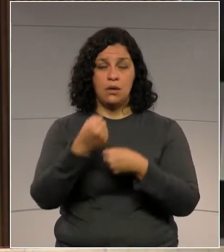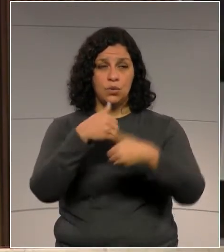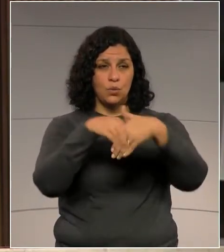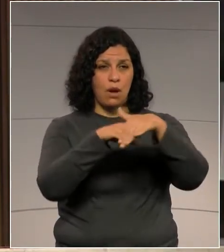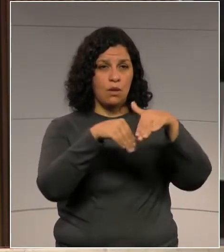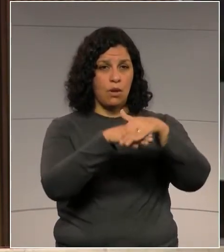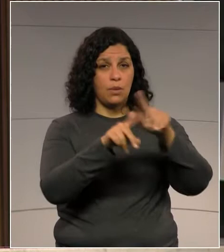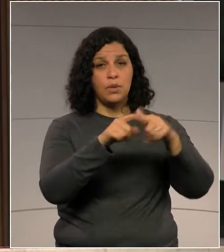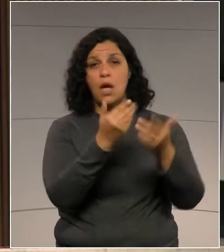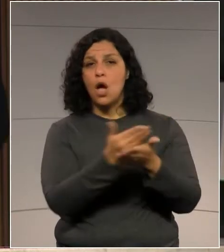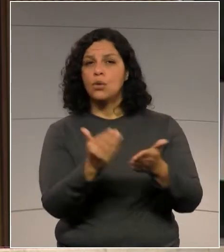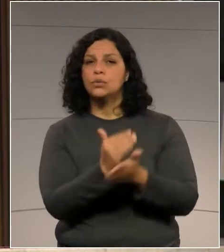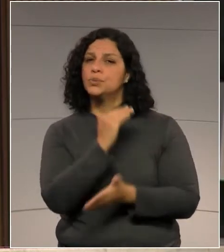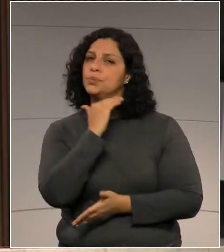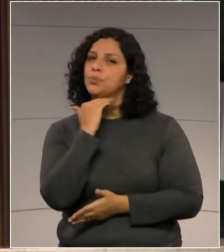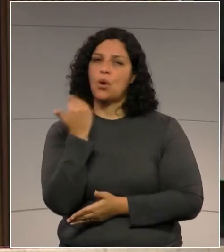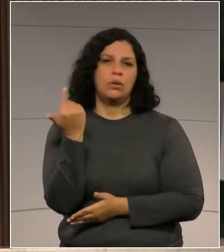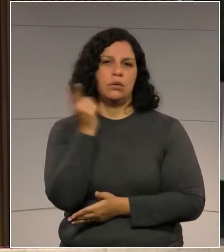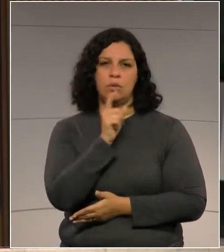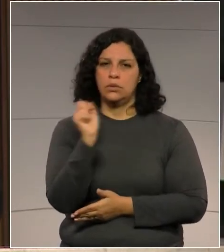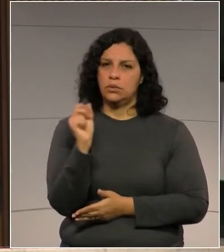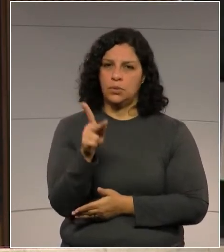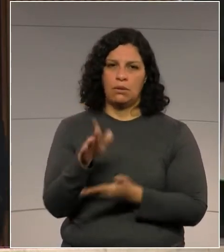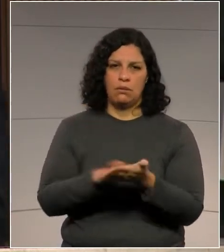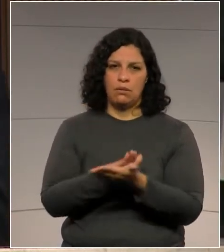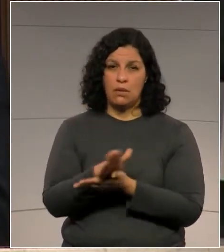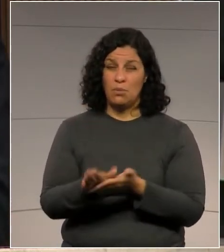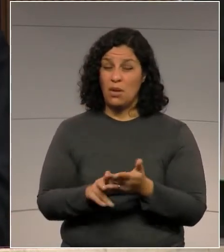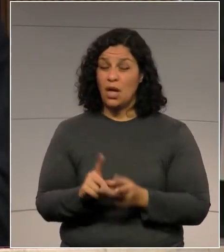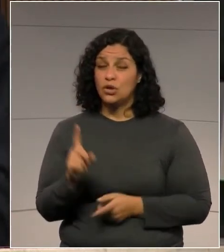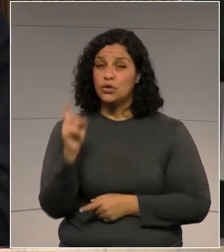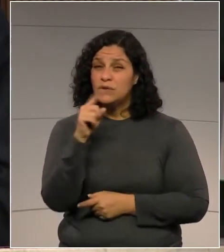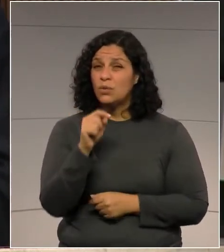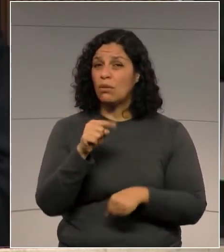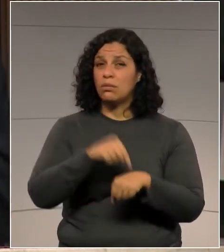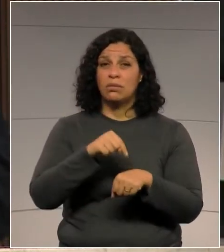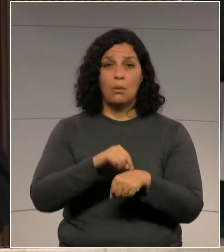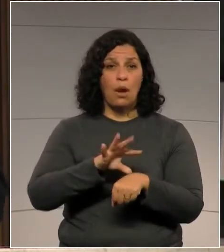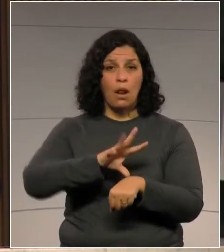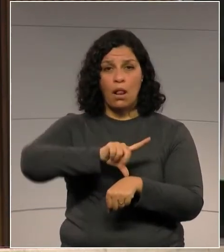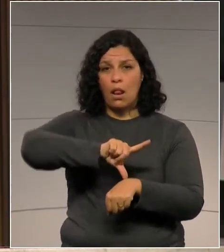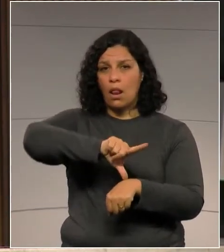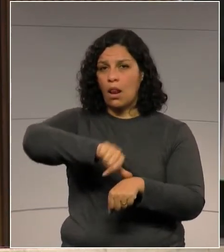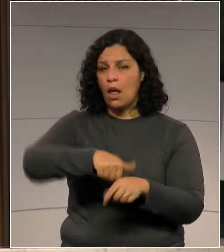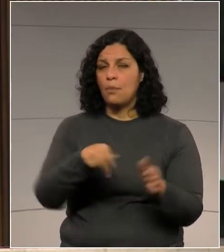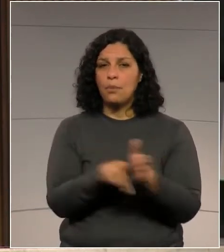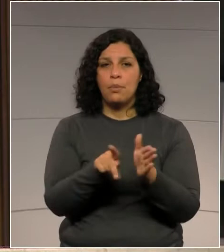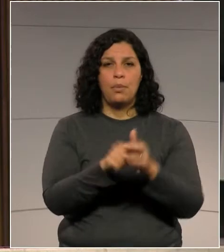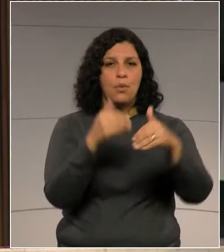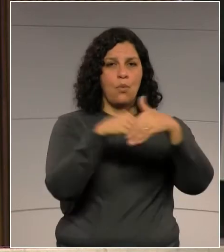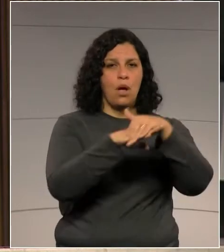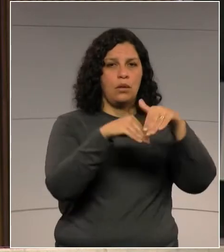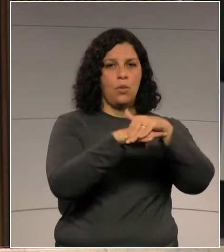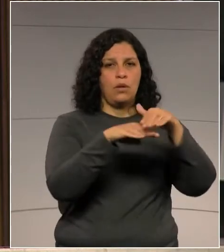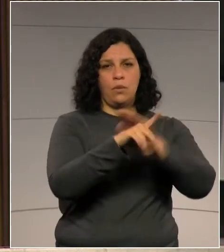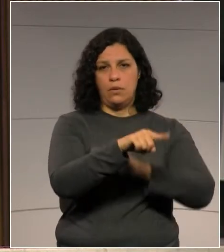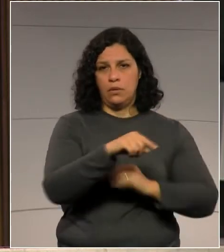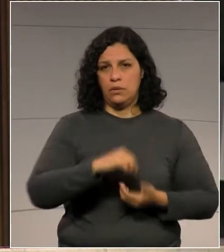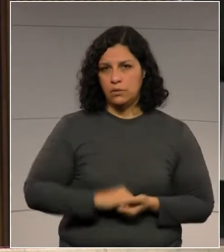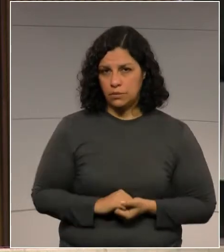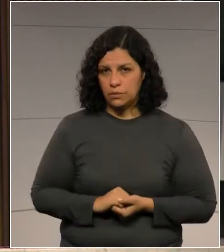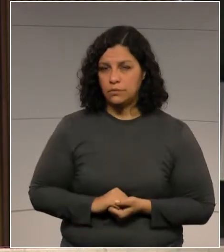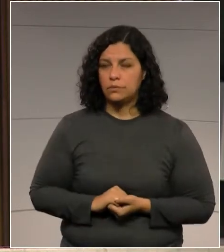desse tempo brutal de contribuição. também observe